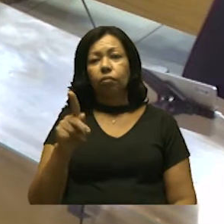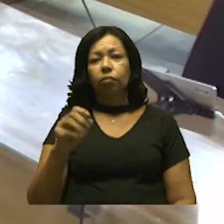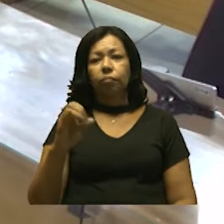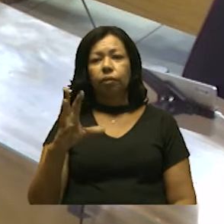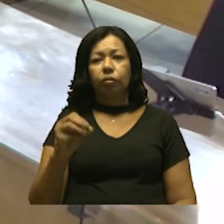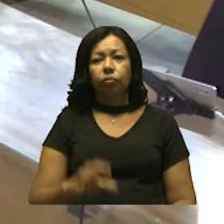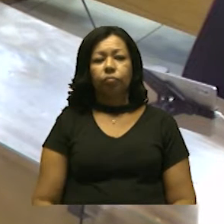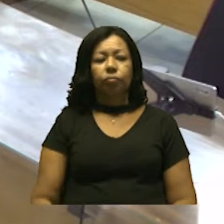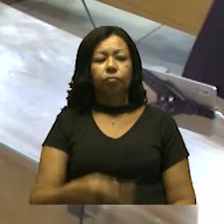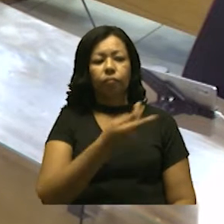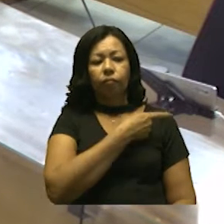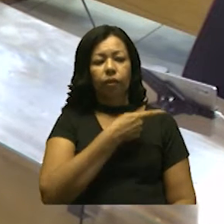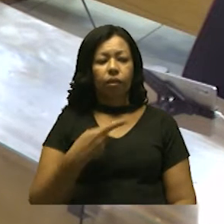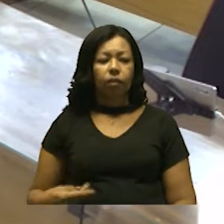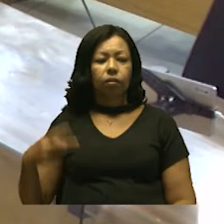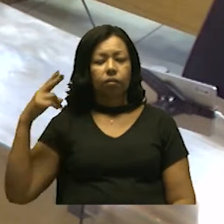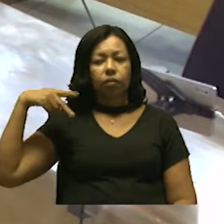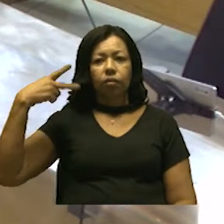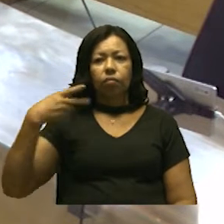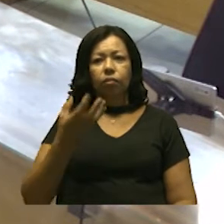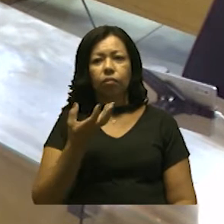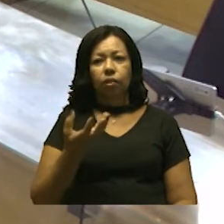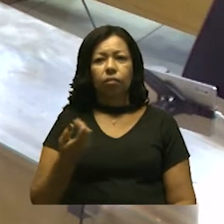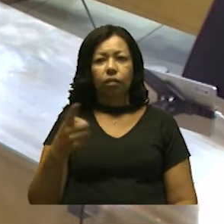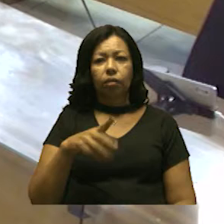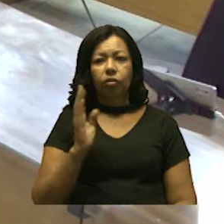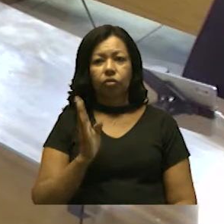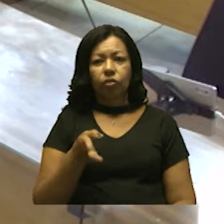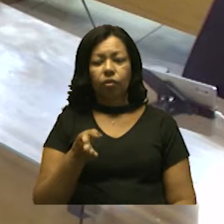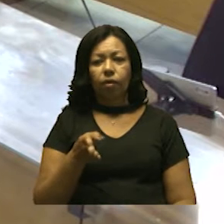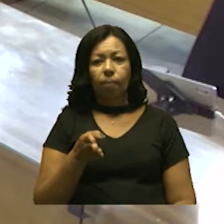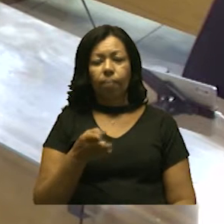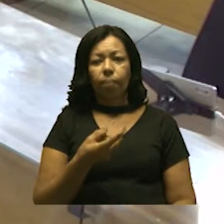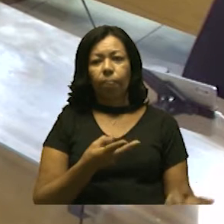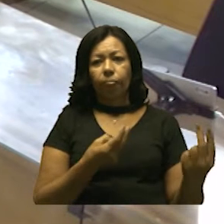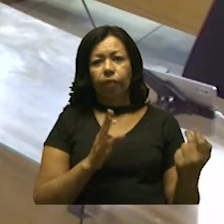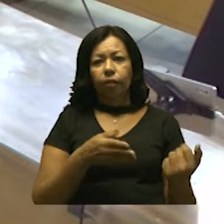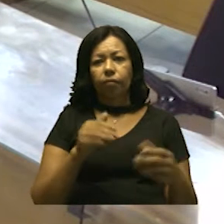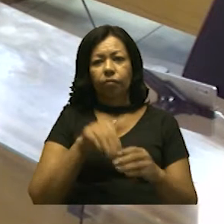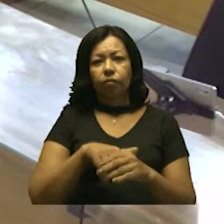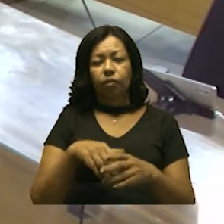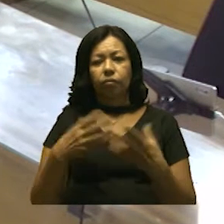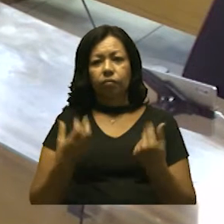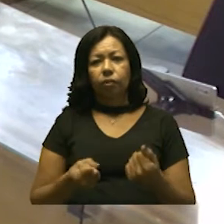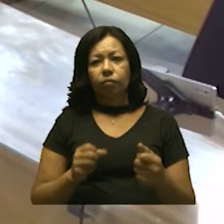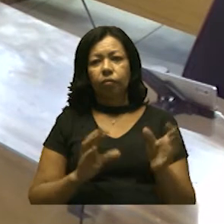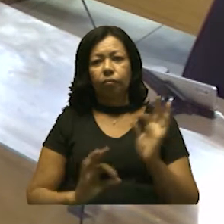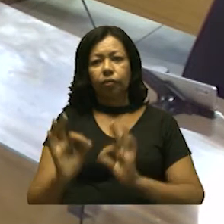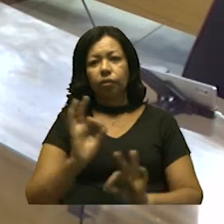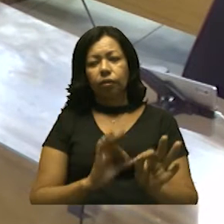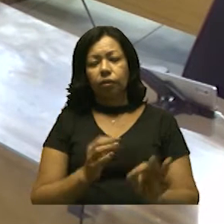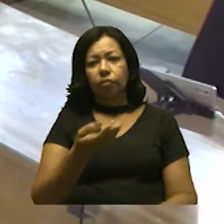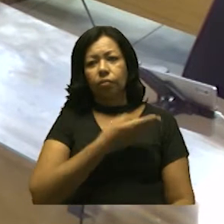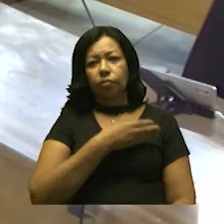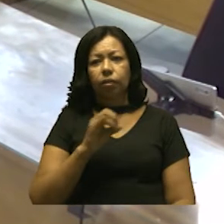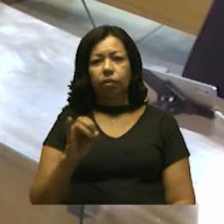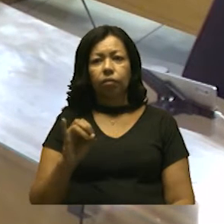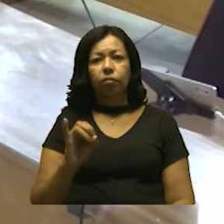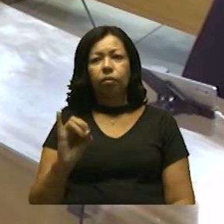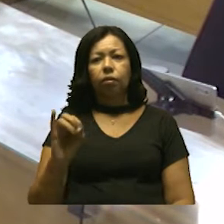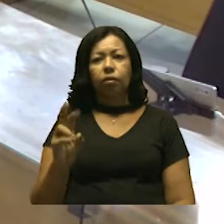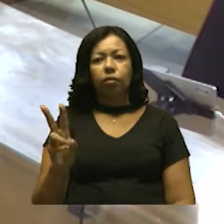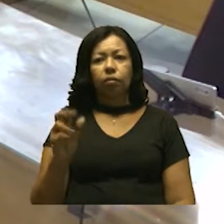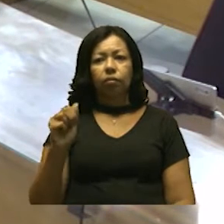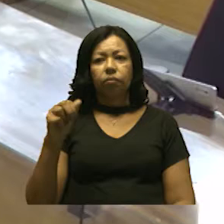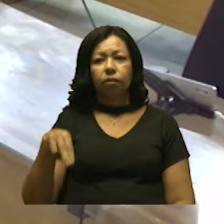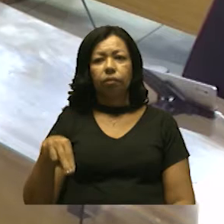Senhor presidente, nobres pares, eu quero aqui, como já foi, já voltamos favorável ao projeto do nosso nobre vereador Ivan Indobrando,